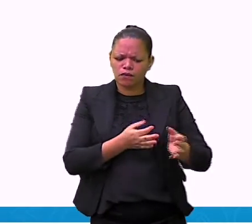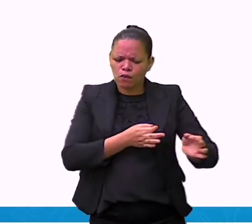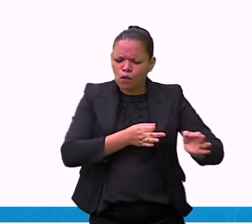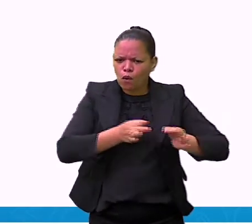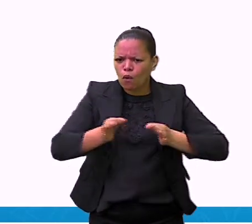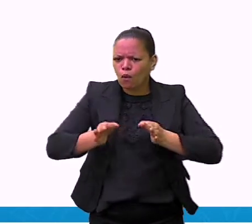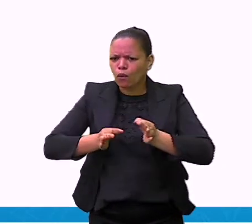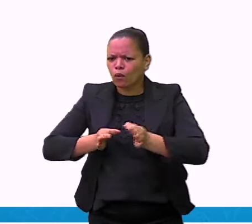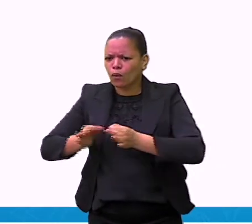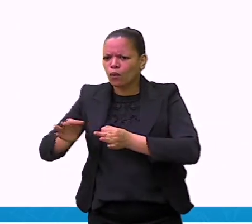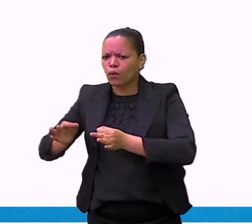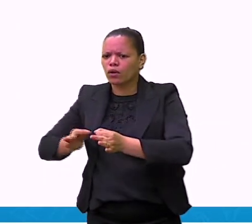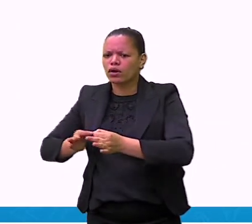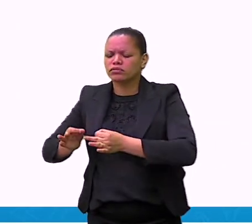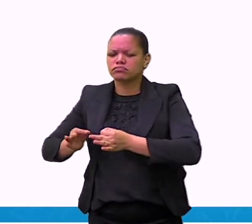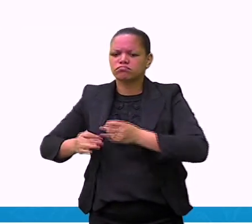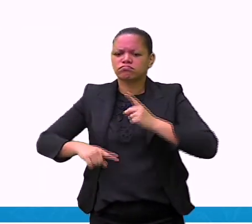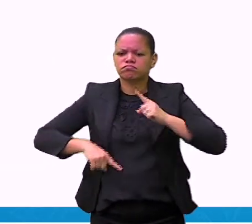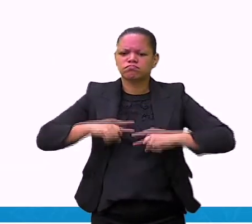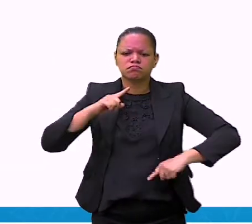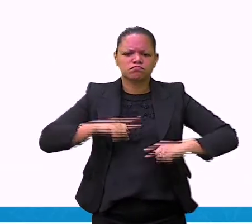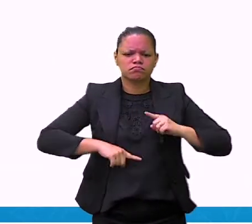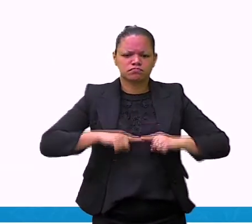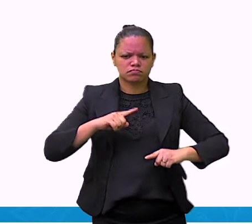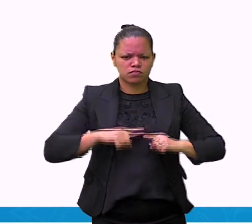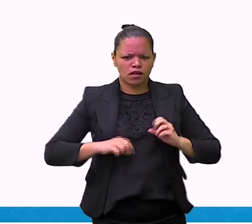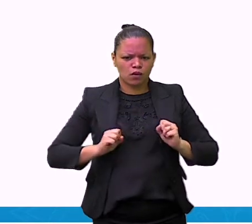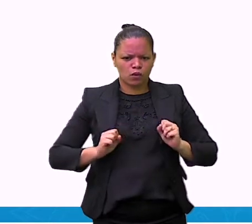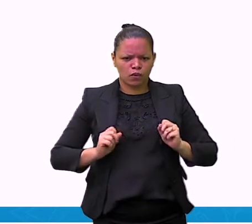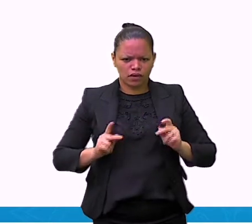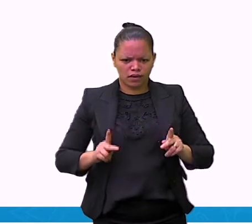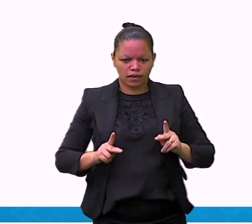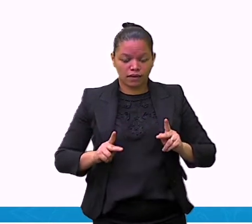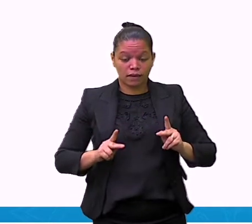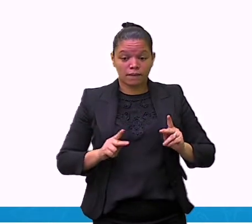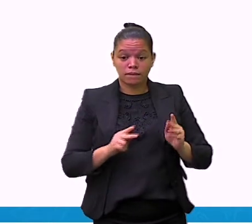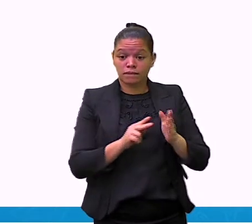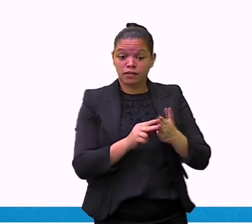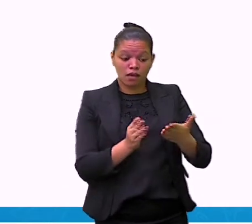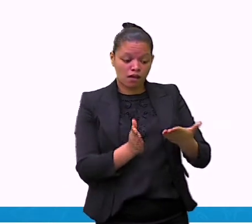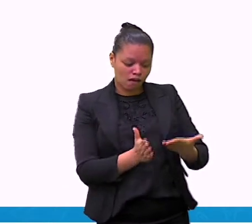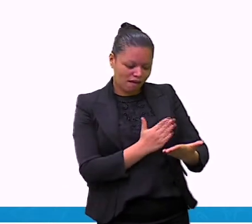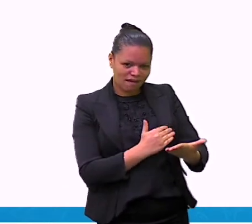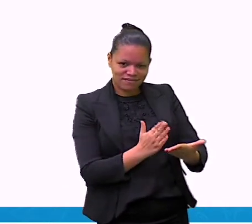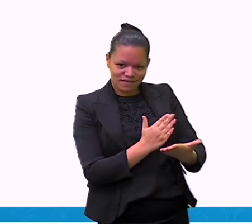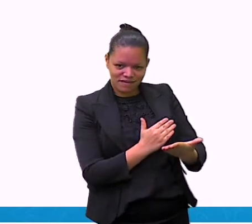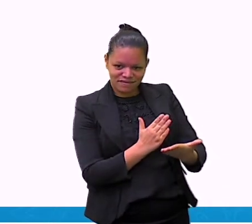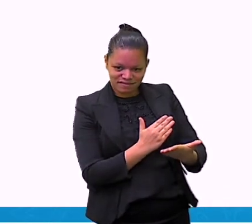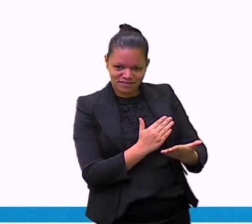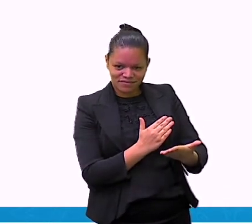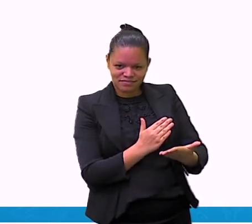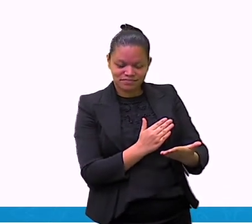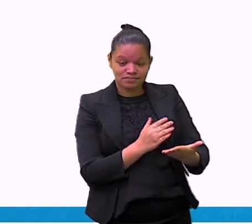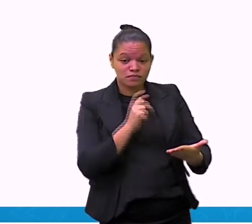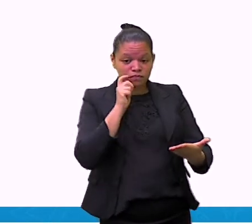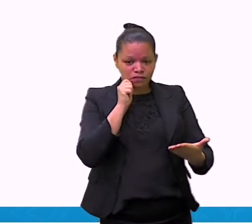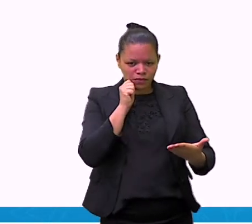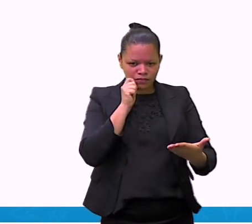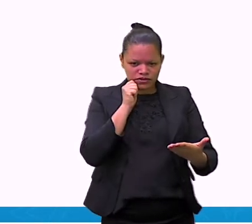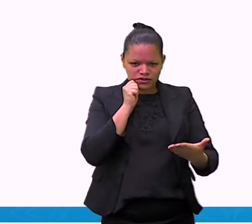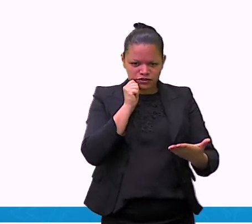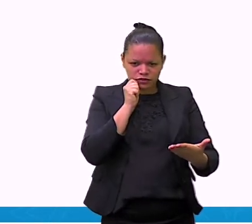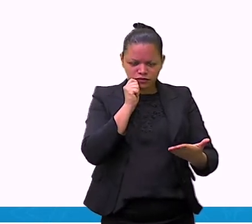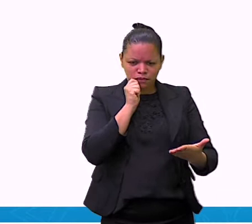devem estar sempre ao seu lado. Vamos ver. Um caderno, um lápis,